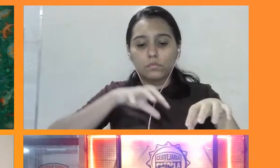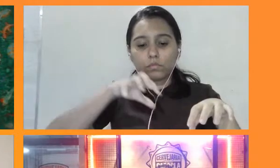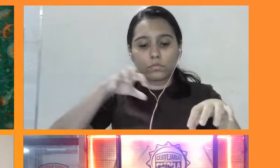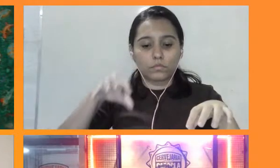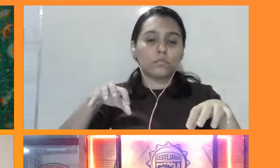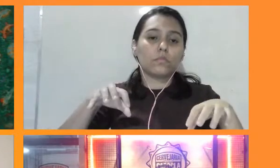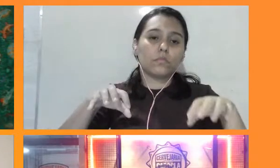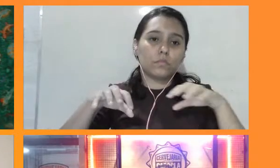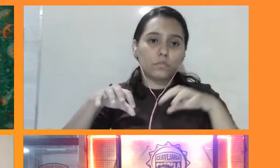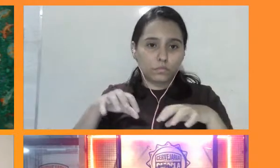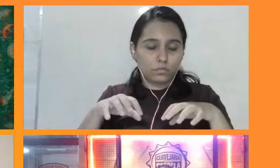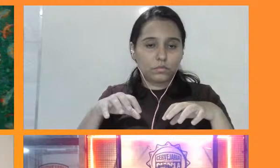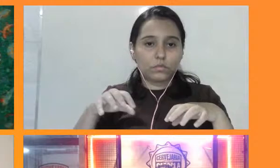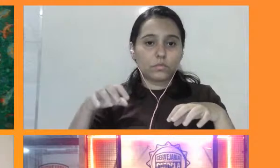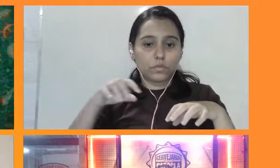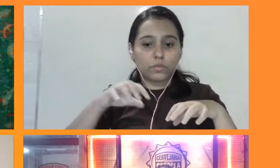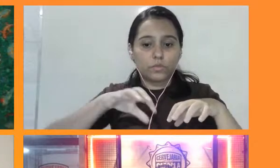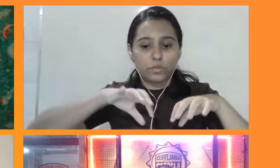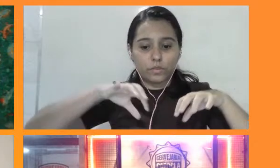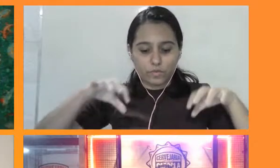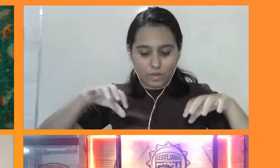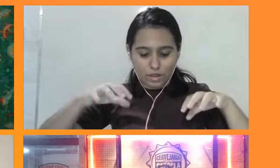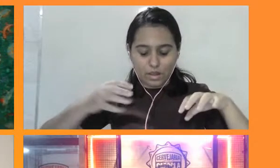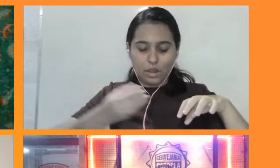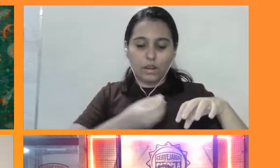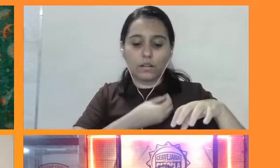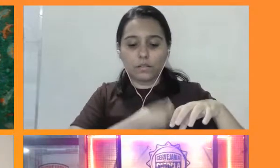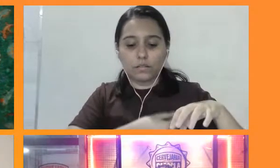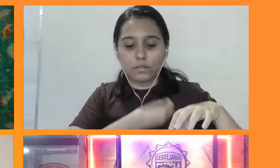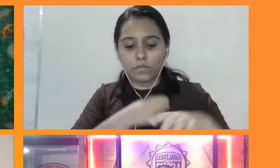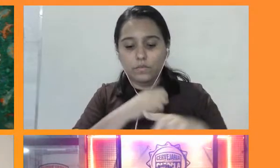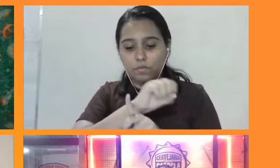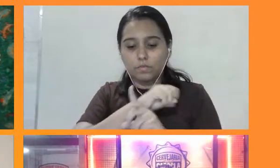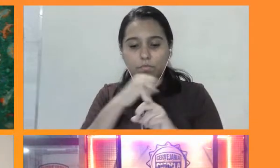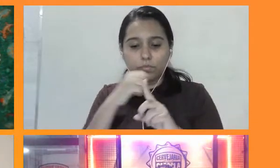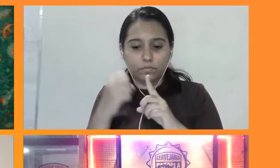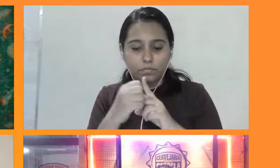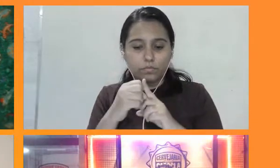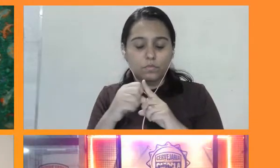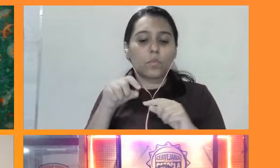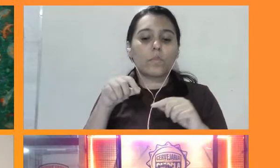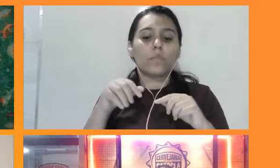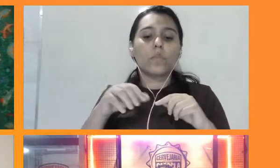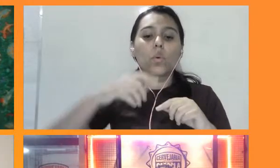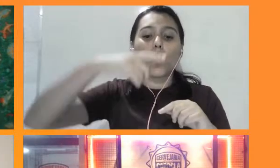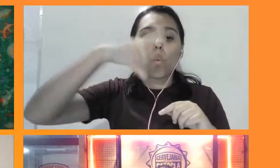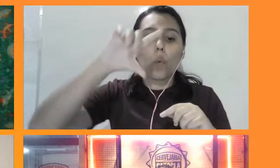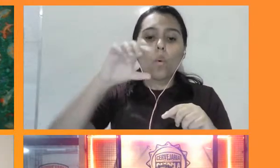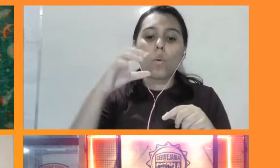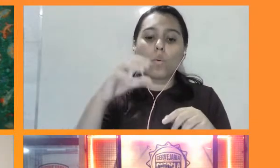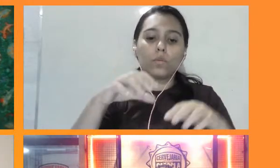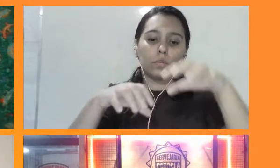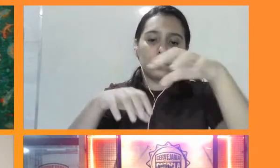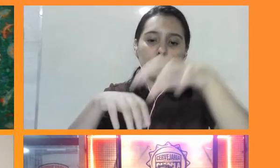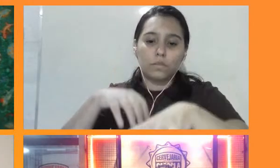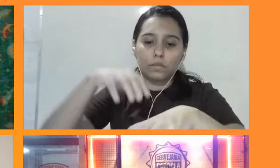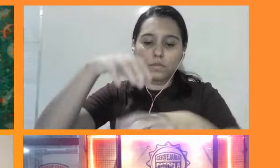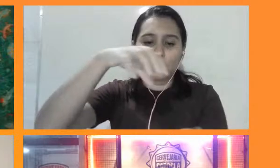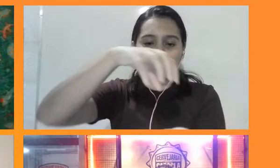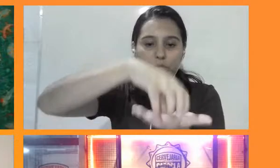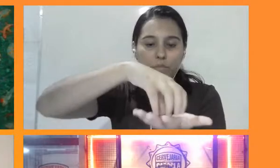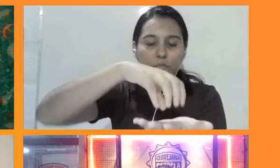áreas de vida, dos sistemas sociais, enquanto os adultos, né, ficam mais nos centros, né, na área core